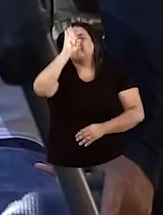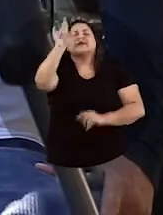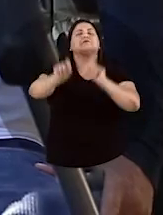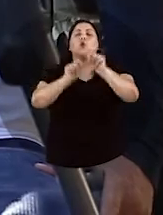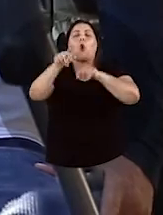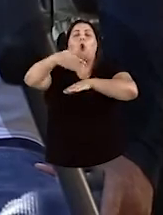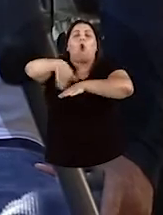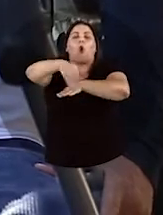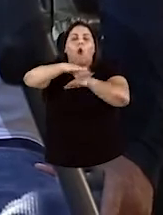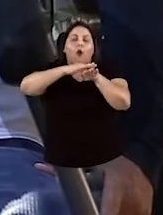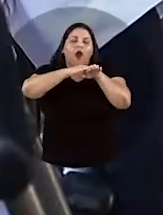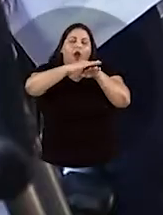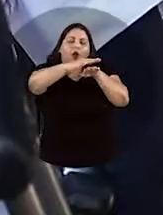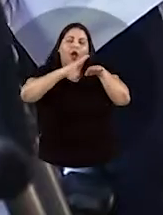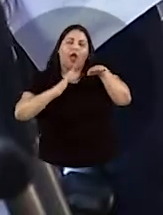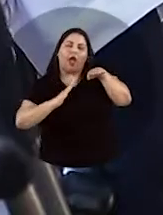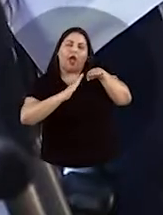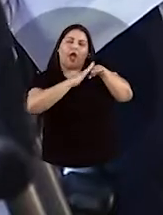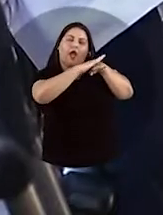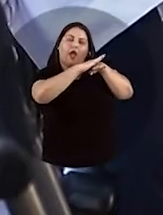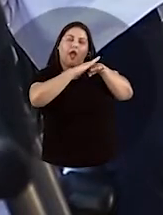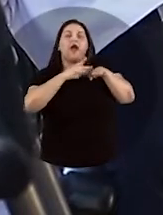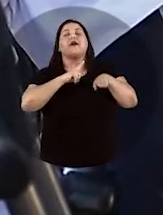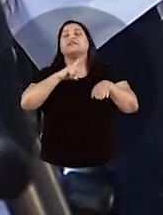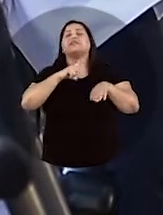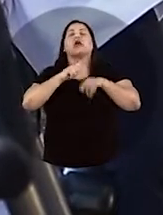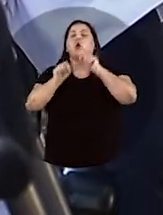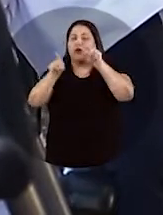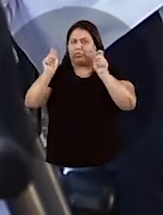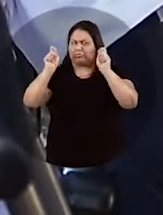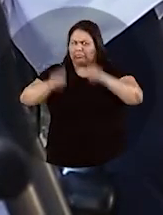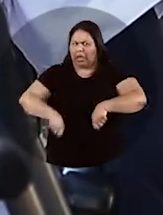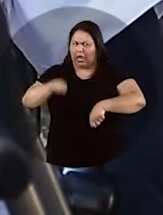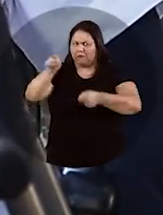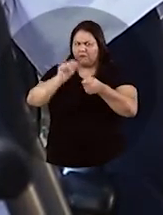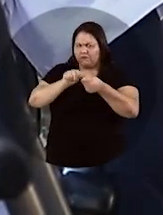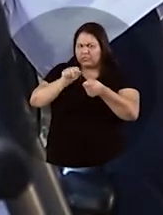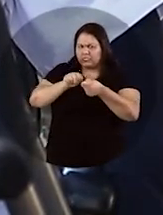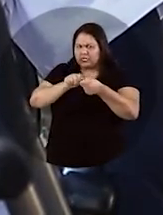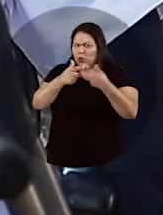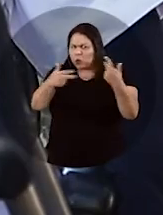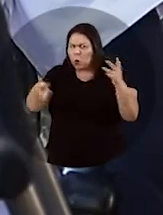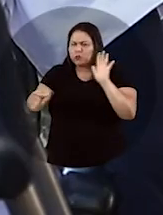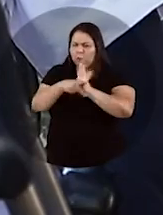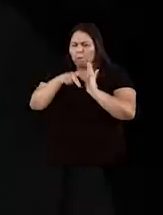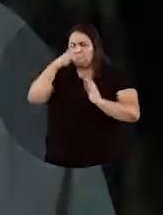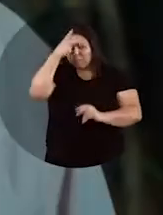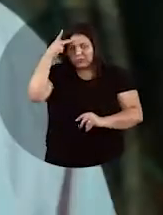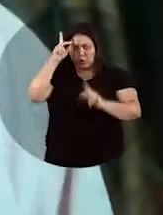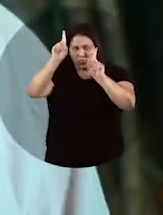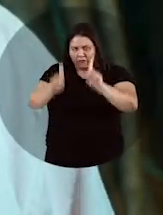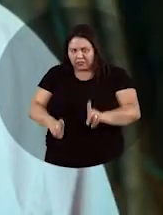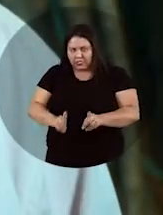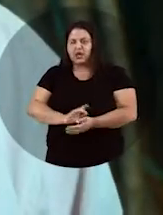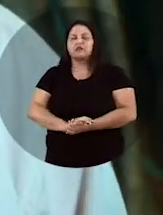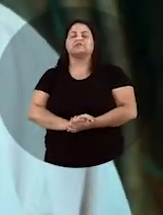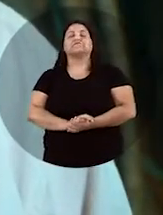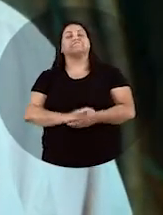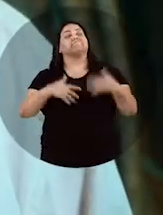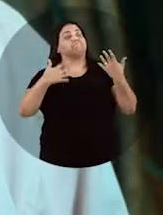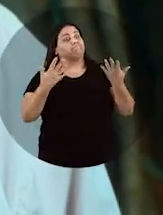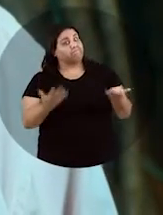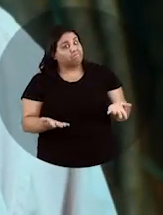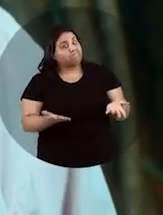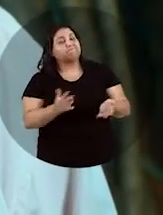especialmente das calçadas? Você tem condição de abraçar a causa da pessoa com deficiência? Minha cara, Eliana